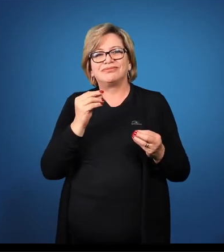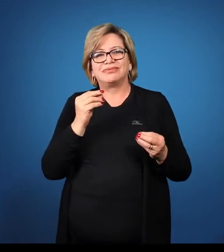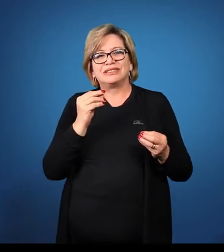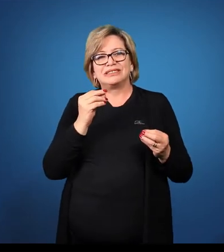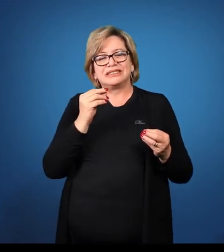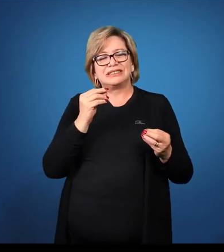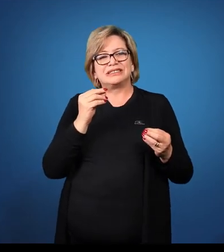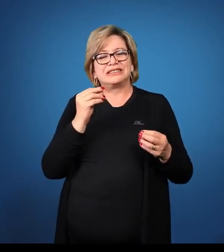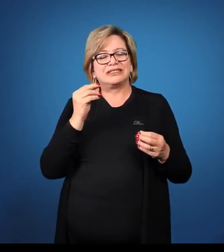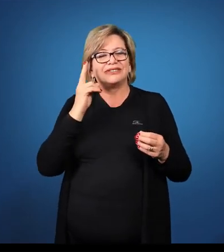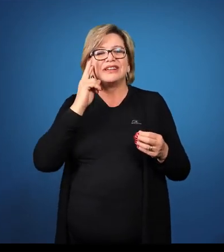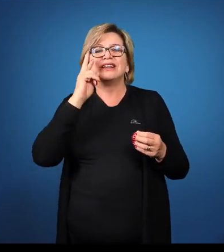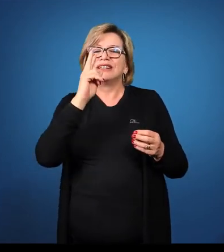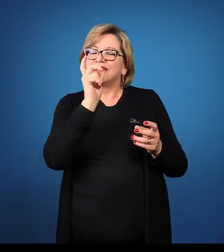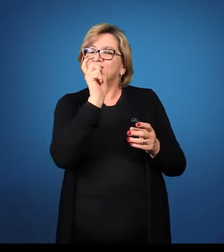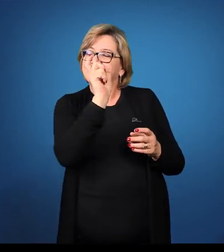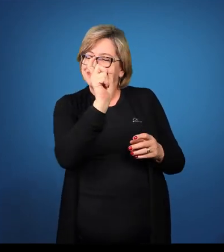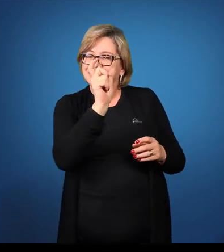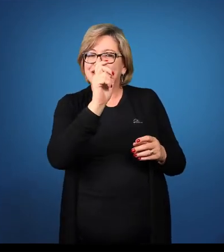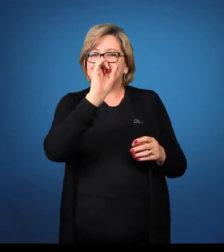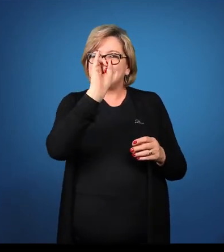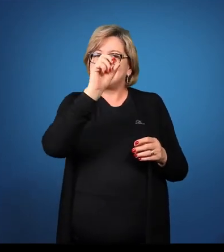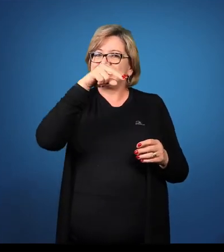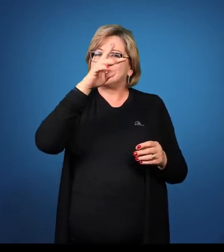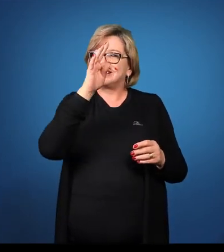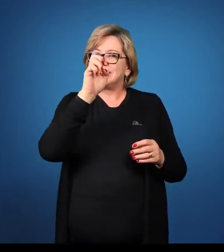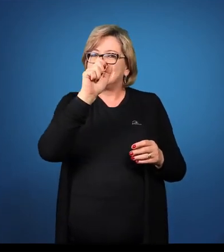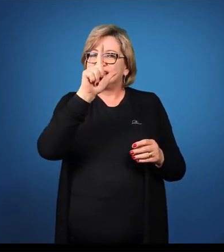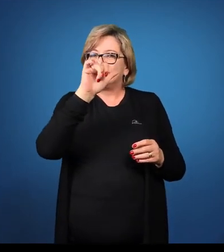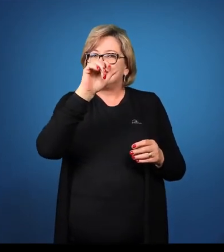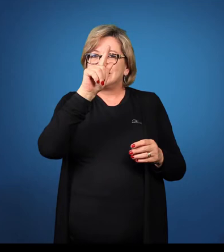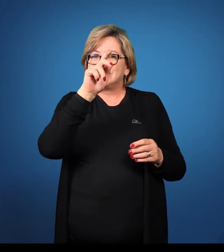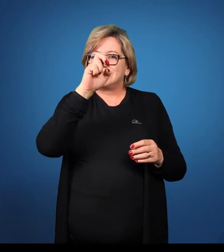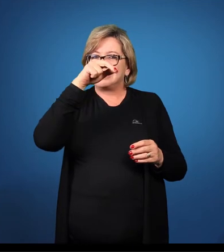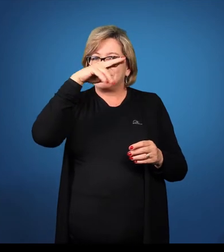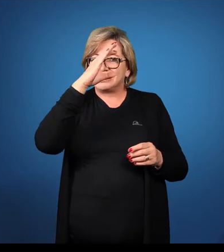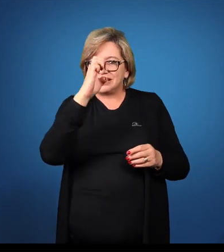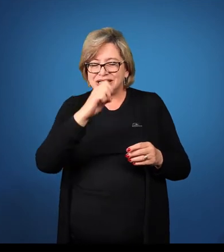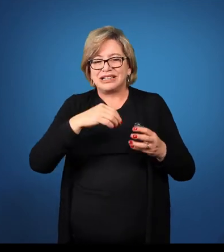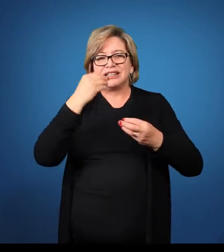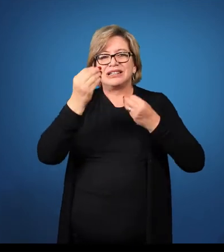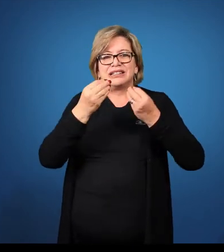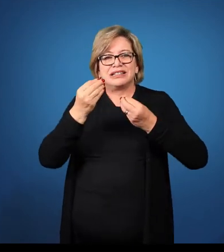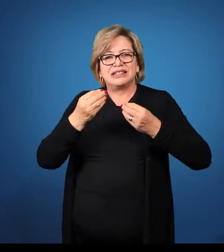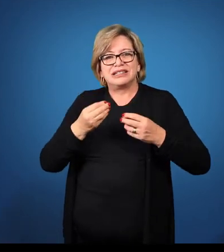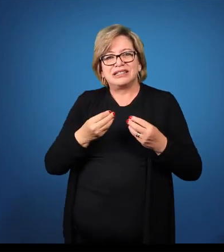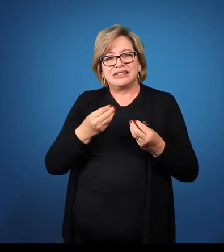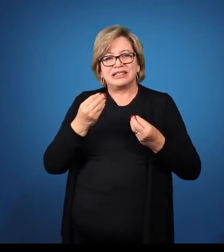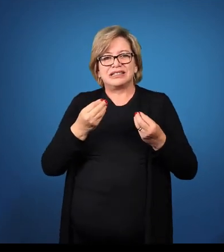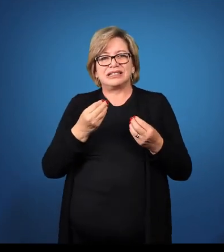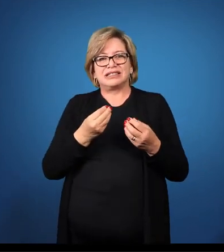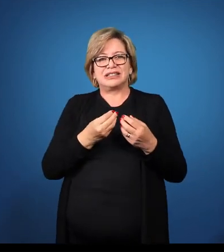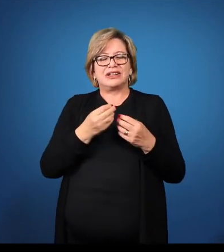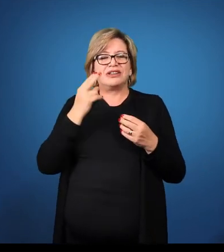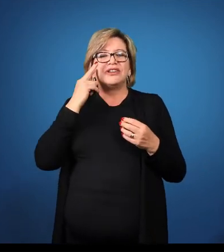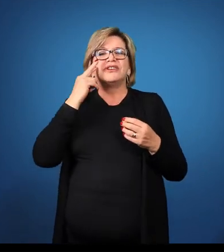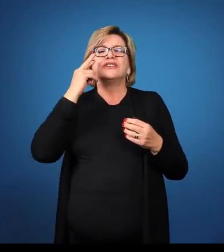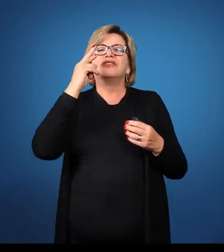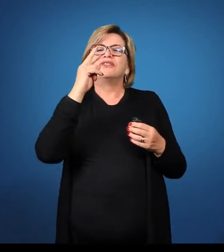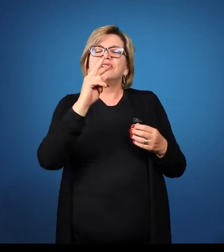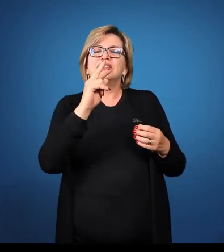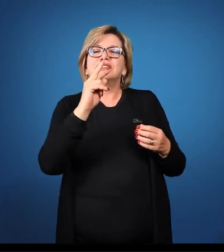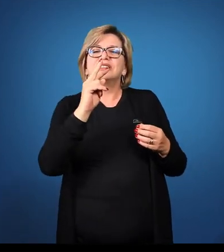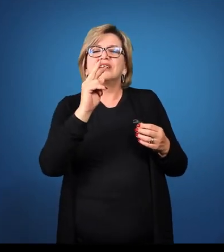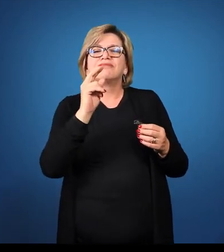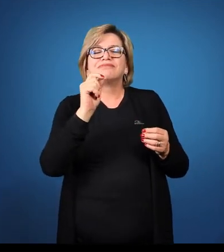inteligence. No genitivo, inteligence, pegando